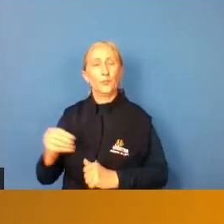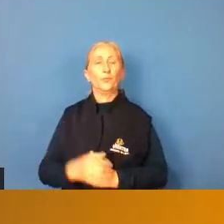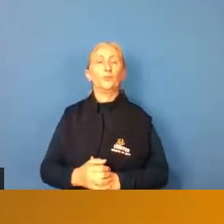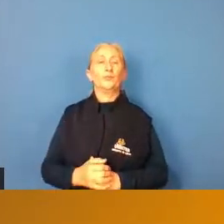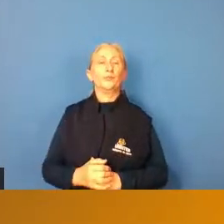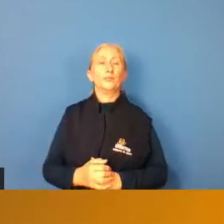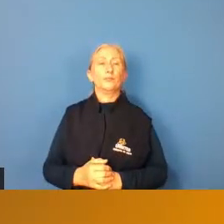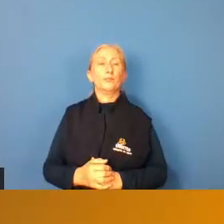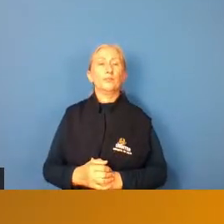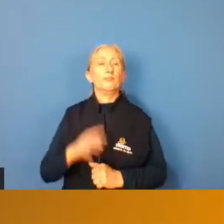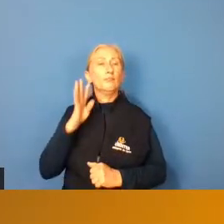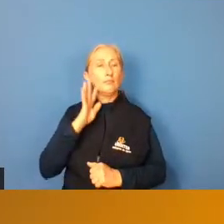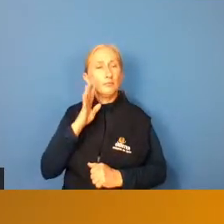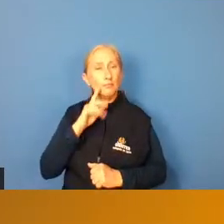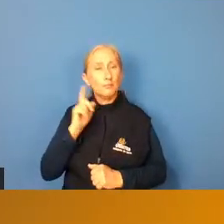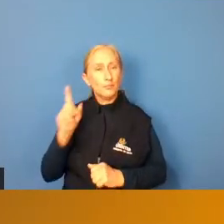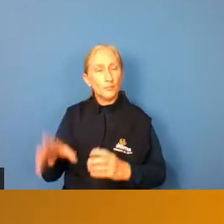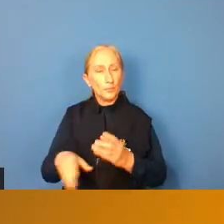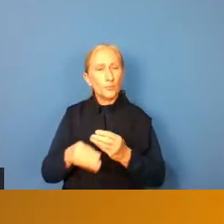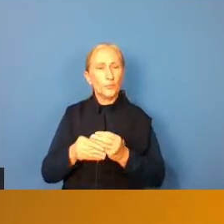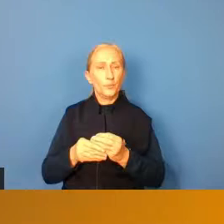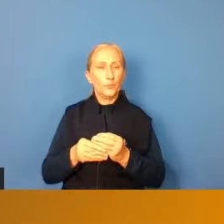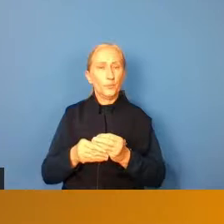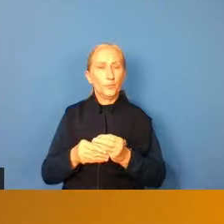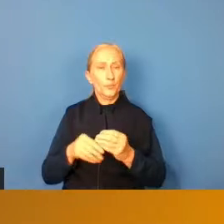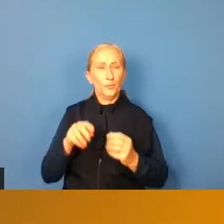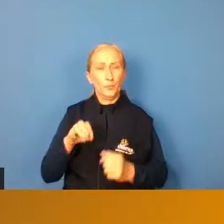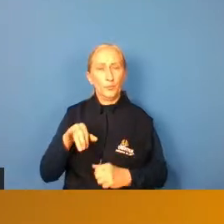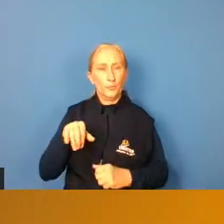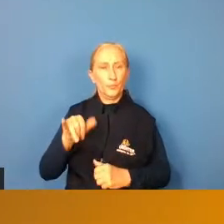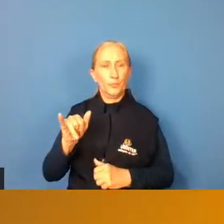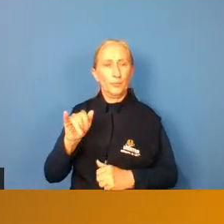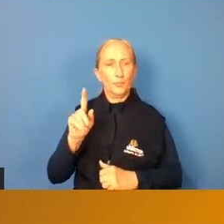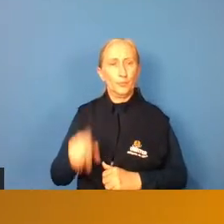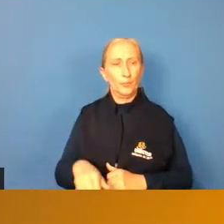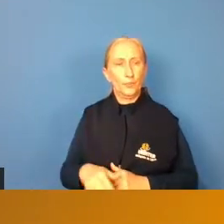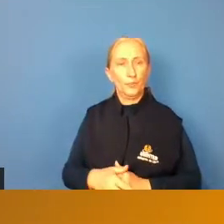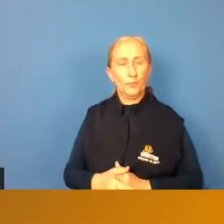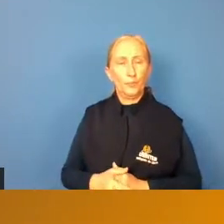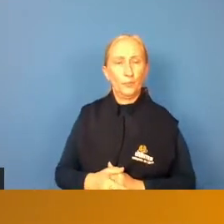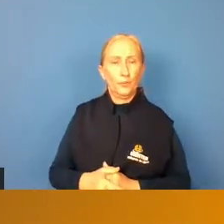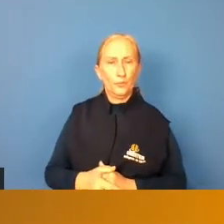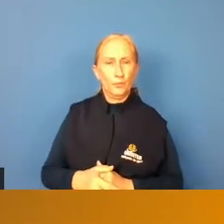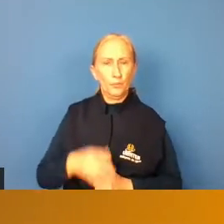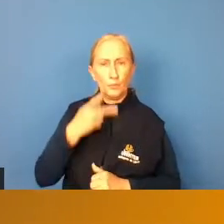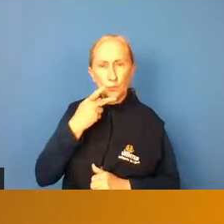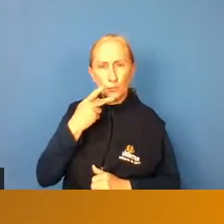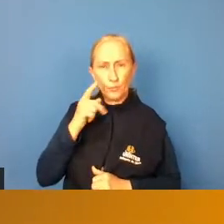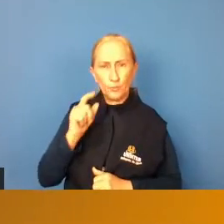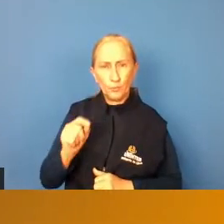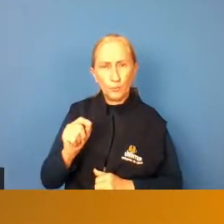legal complementando o que o Wesley está falando